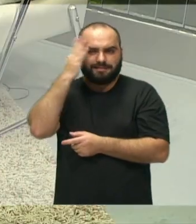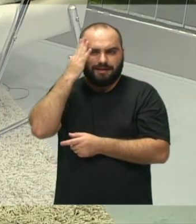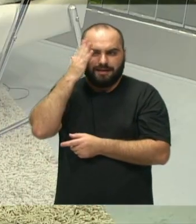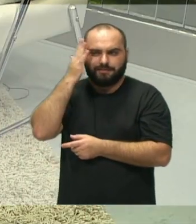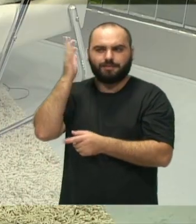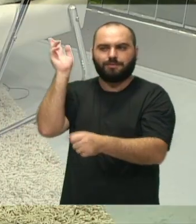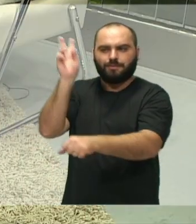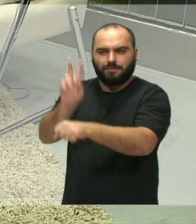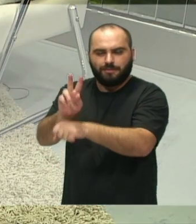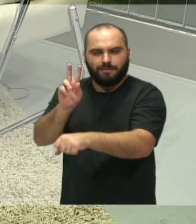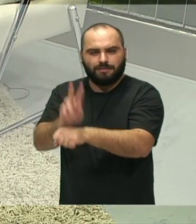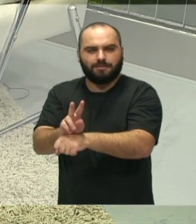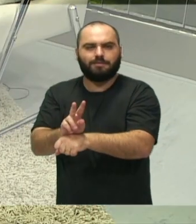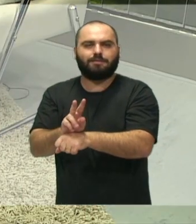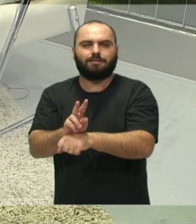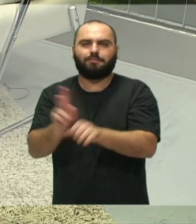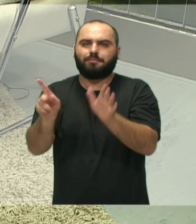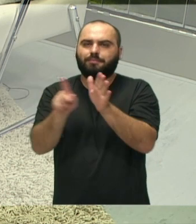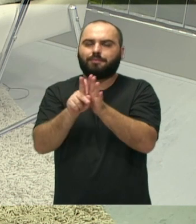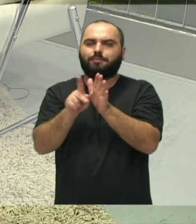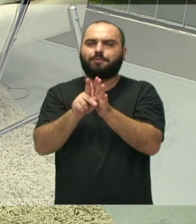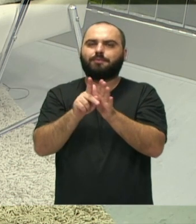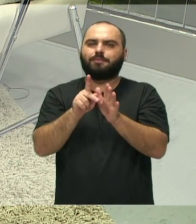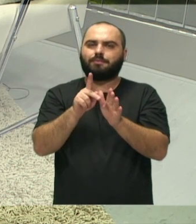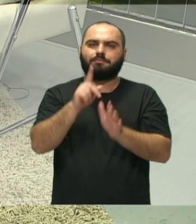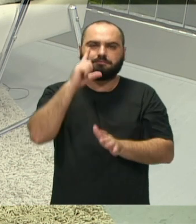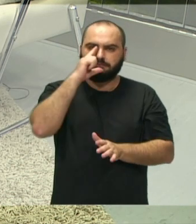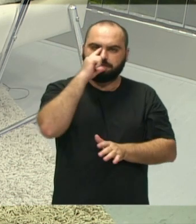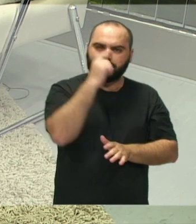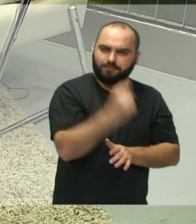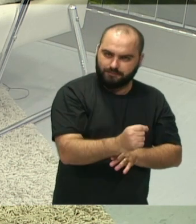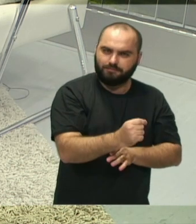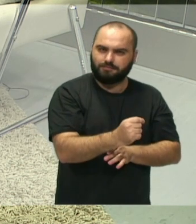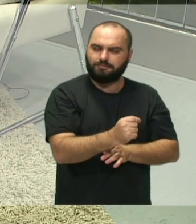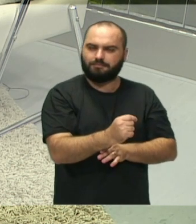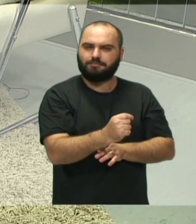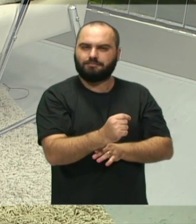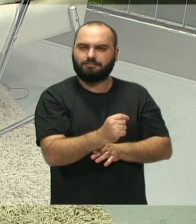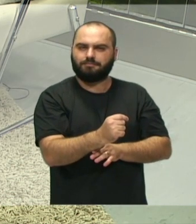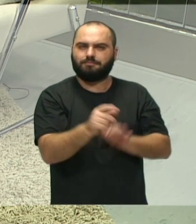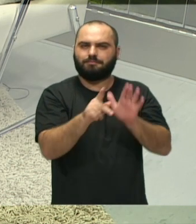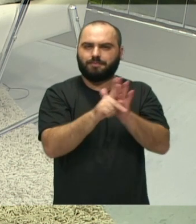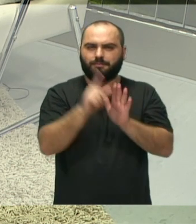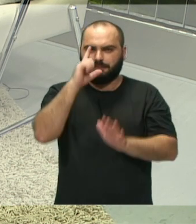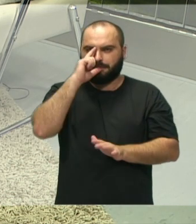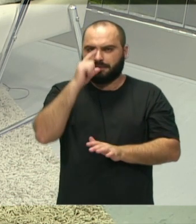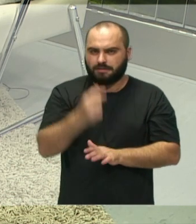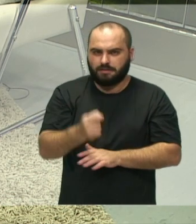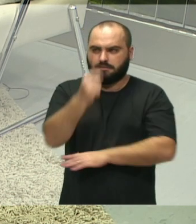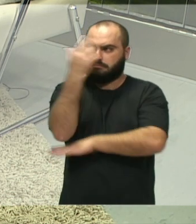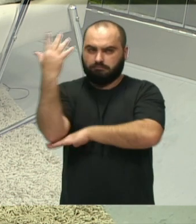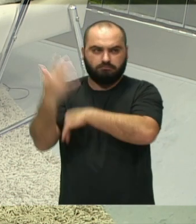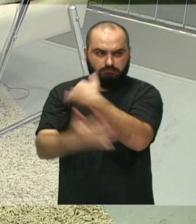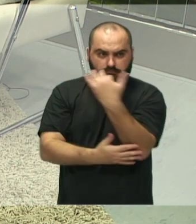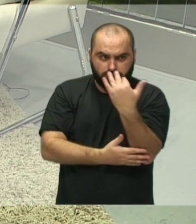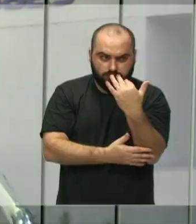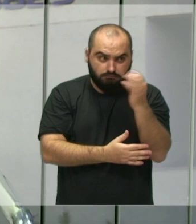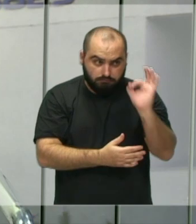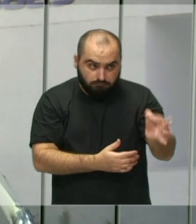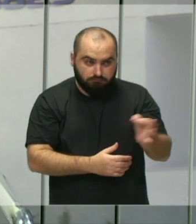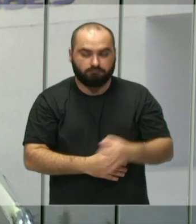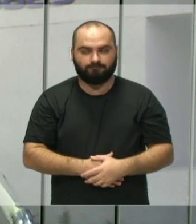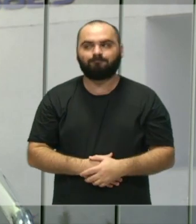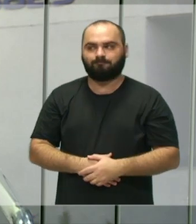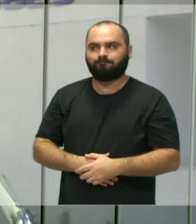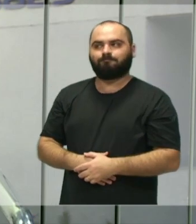acolhimento, de tratamento de aves silvestres. O que que motivou a senhora nesse sentido? A minha primeira moção, no primeiro